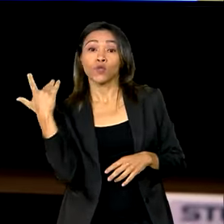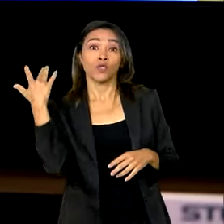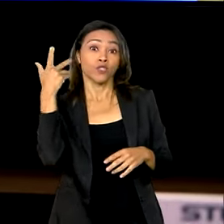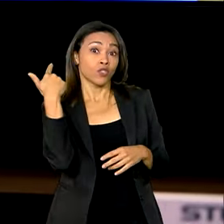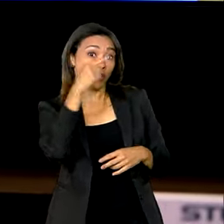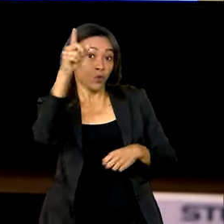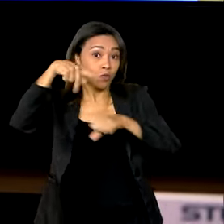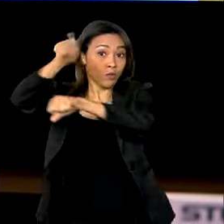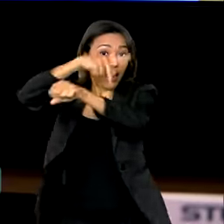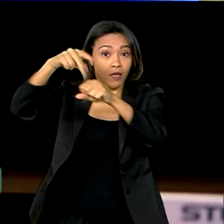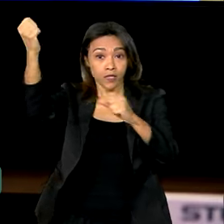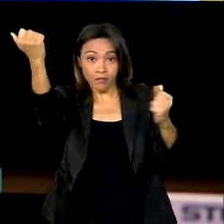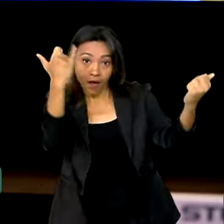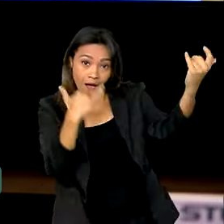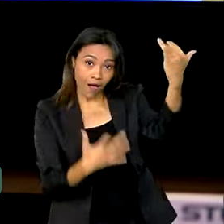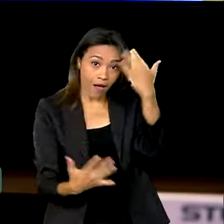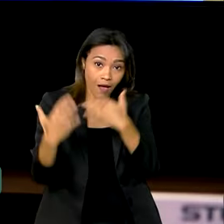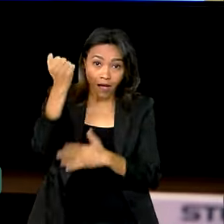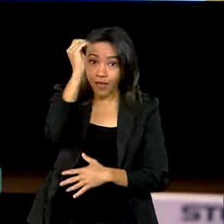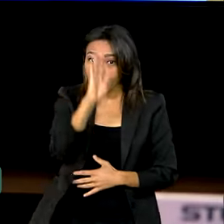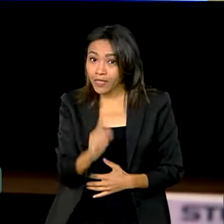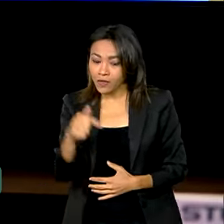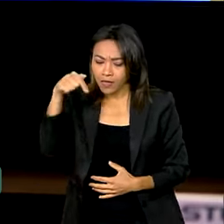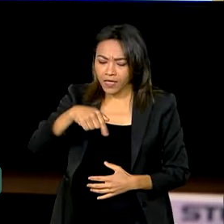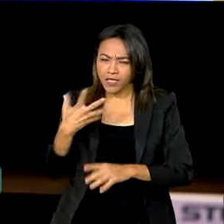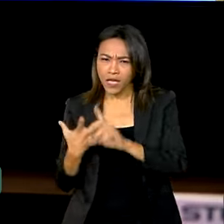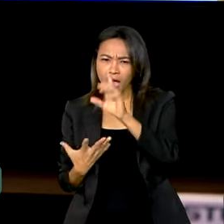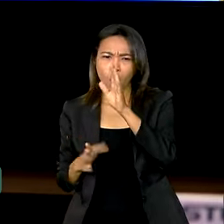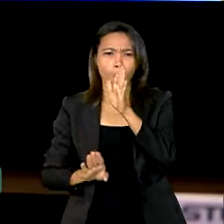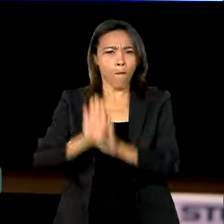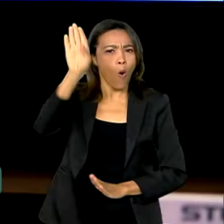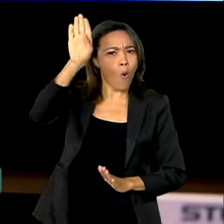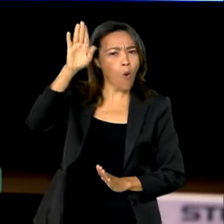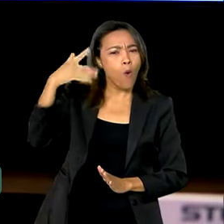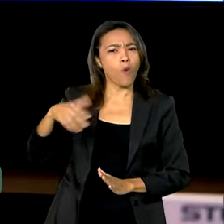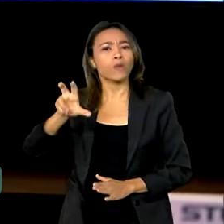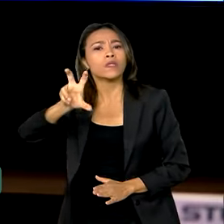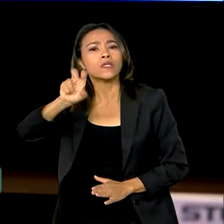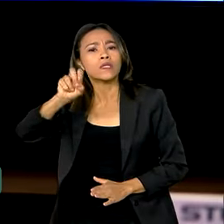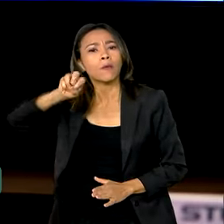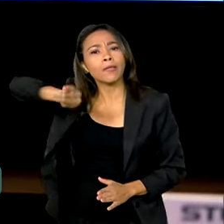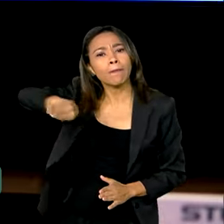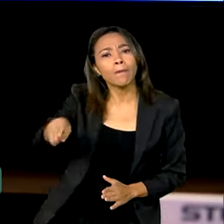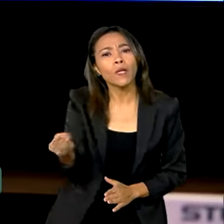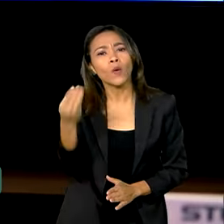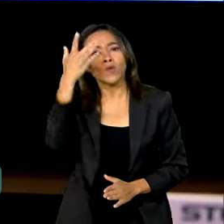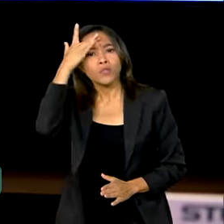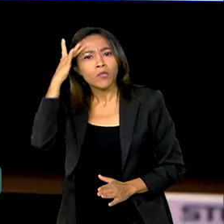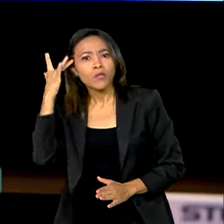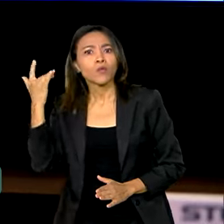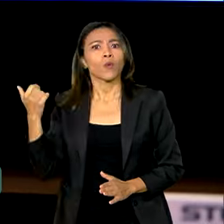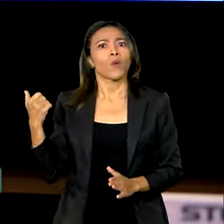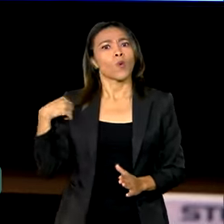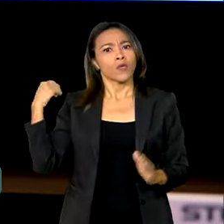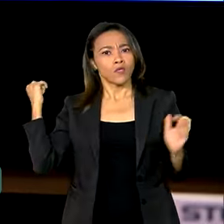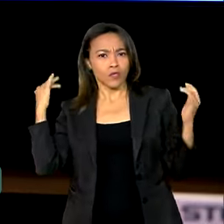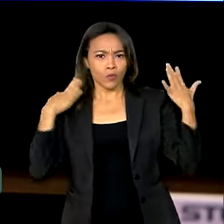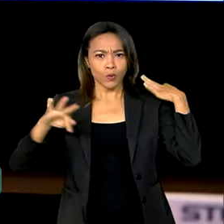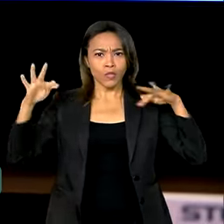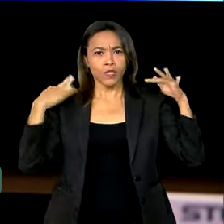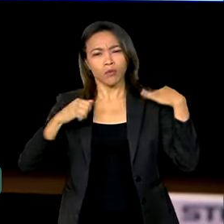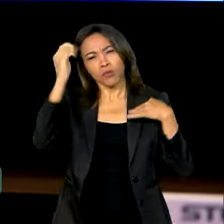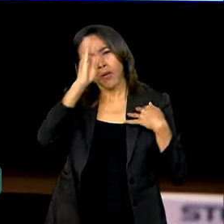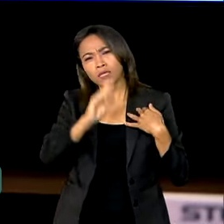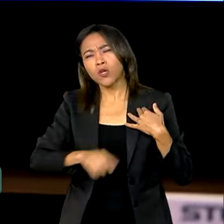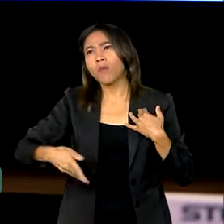nacionais dentro do Brasil. Nesse Carnaval, nós batemos o recorde com quase 50 milhões de foliões fazendo turismo no Brasil,